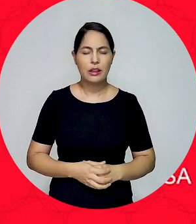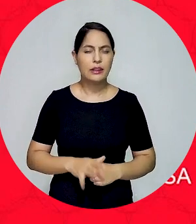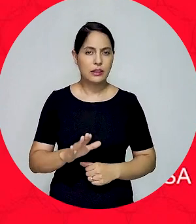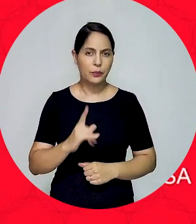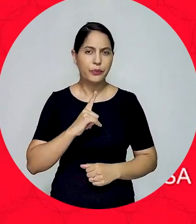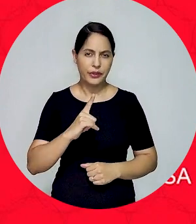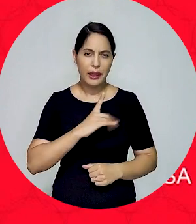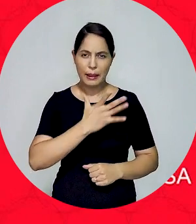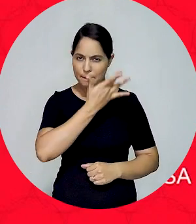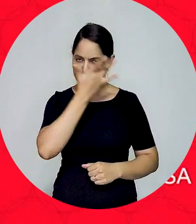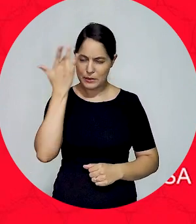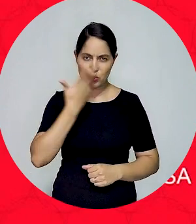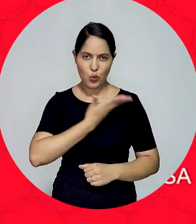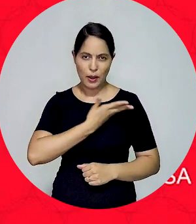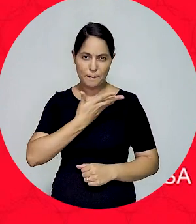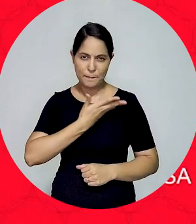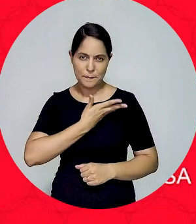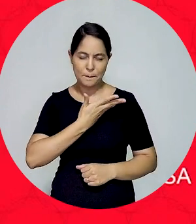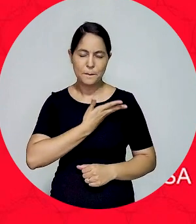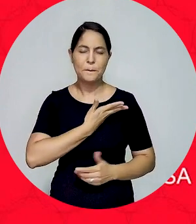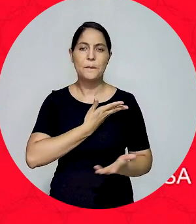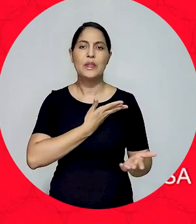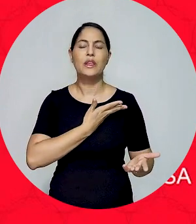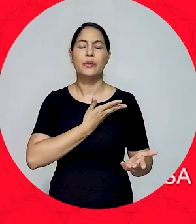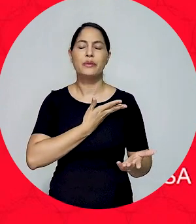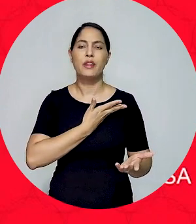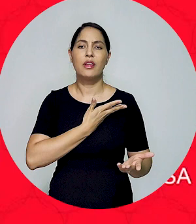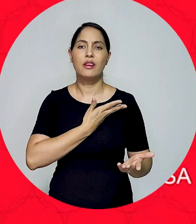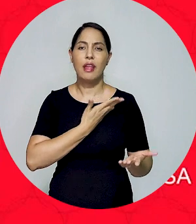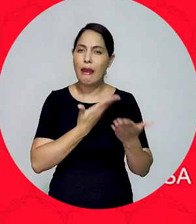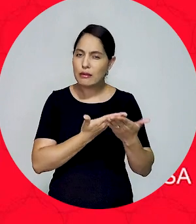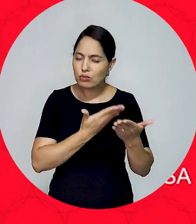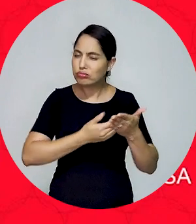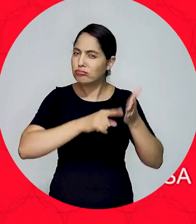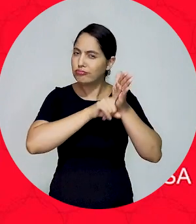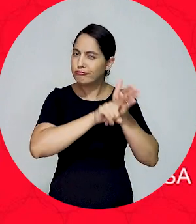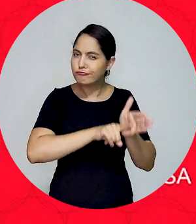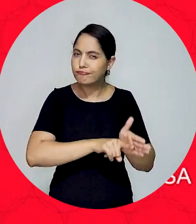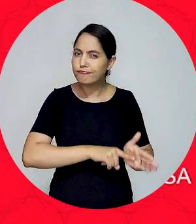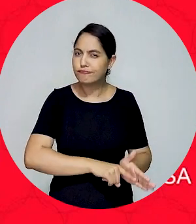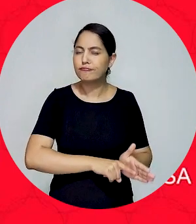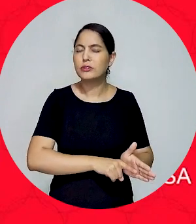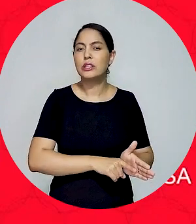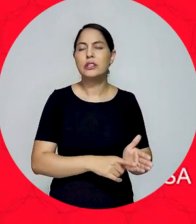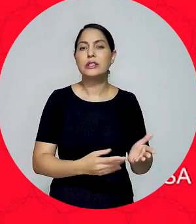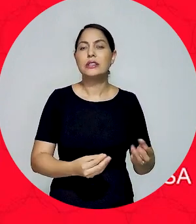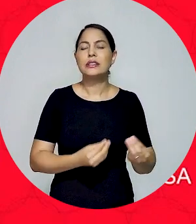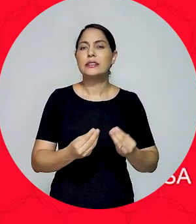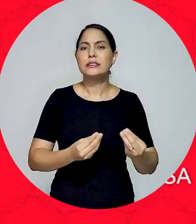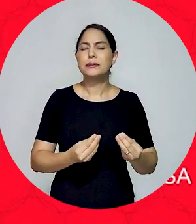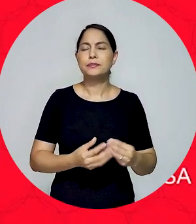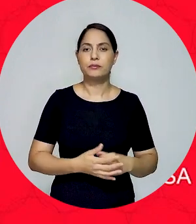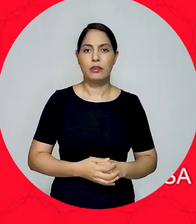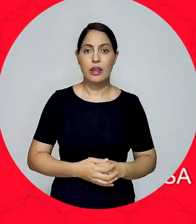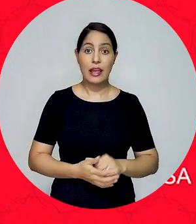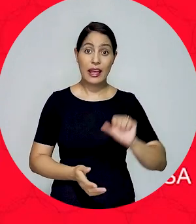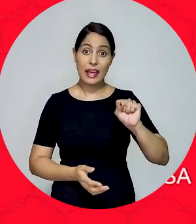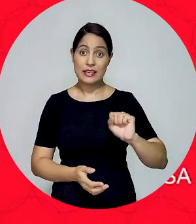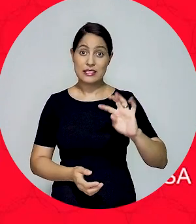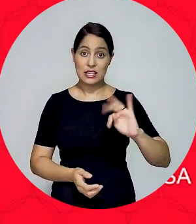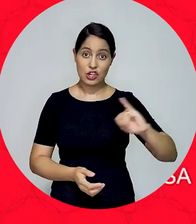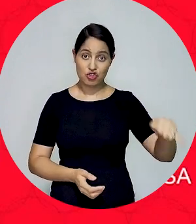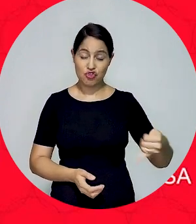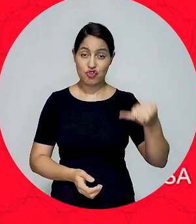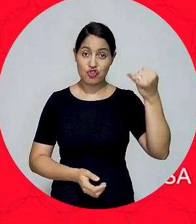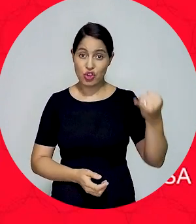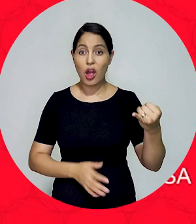Eu imagino, eu acho que os colegas que têm se debruçado sobre esse tema têm tido uma percepção semelhante de que o